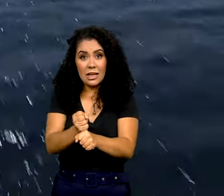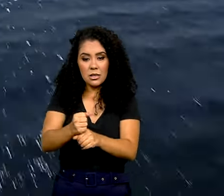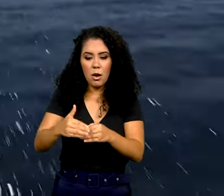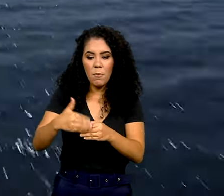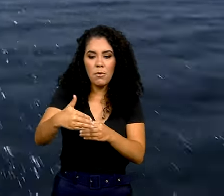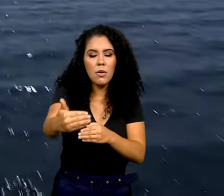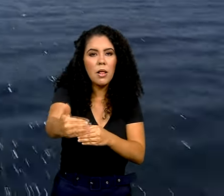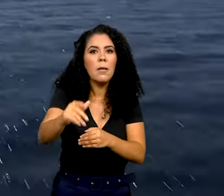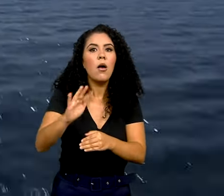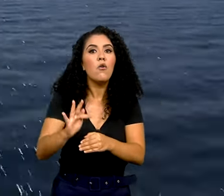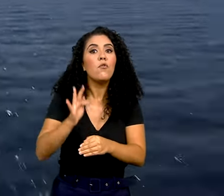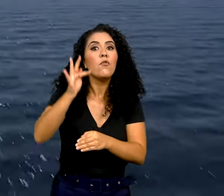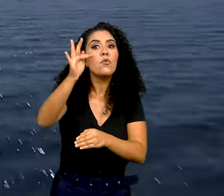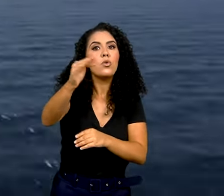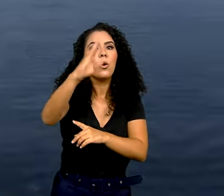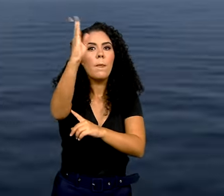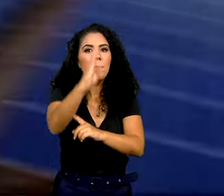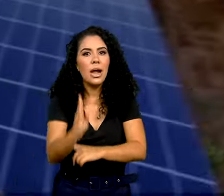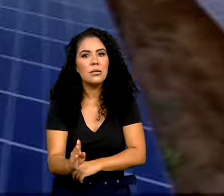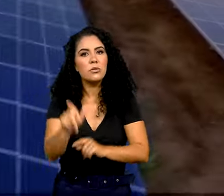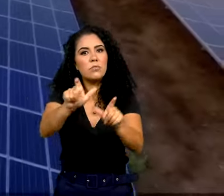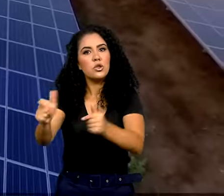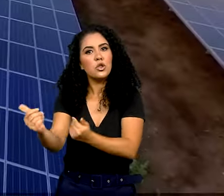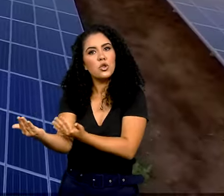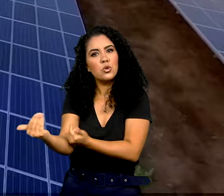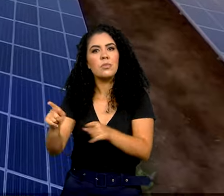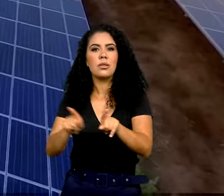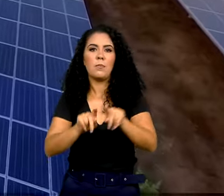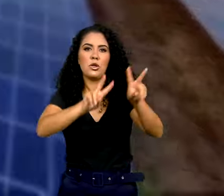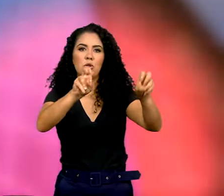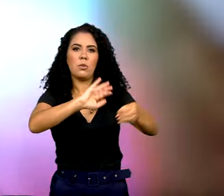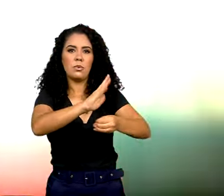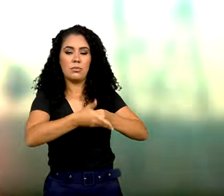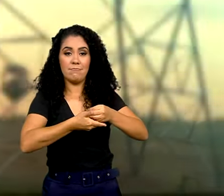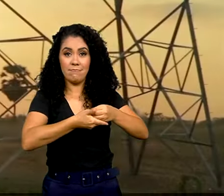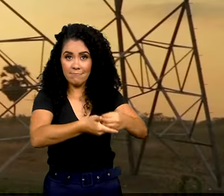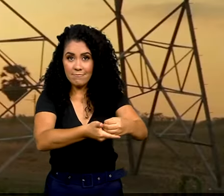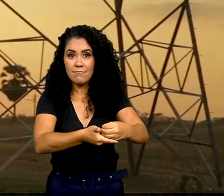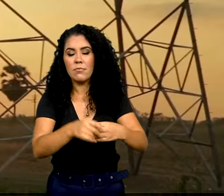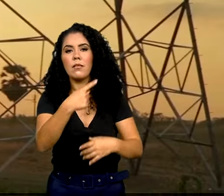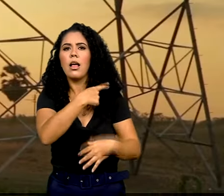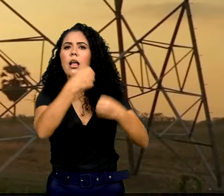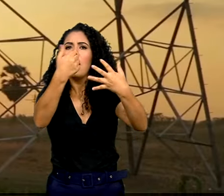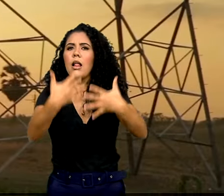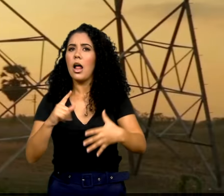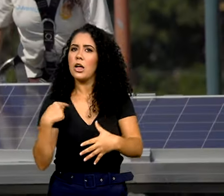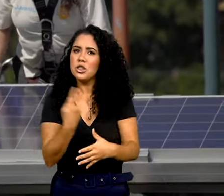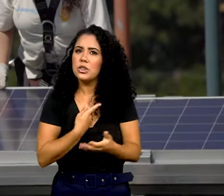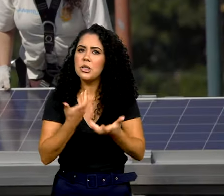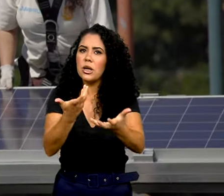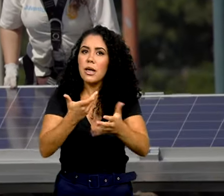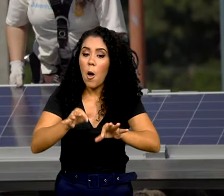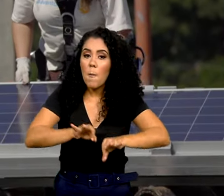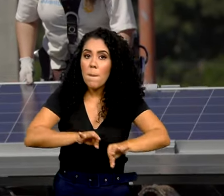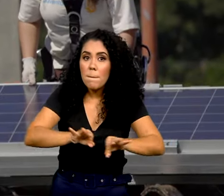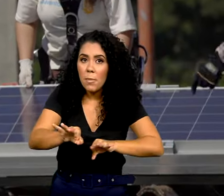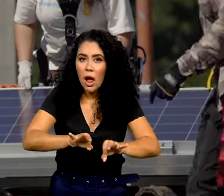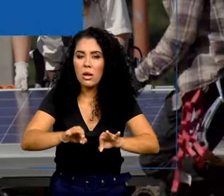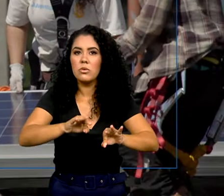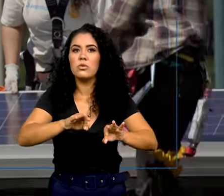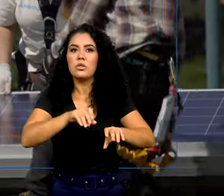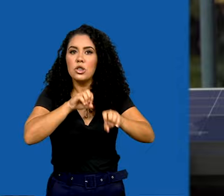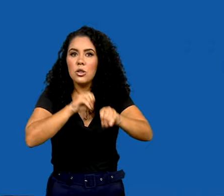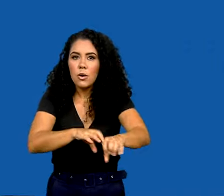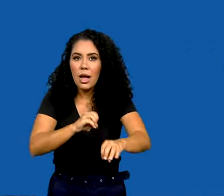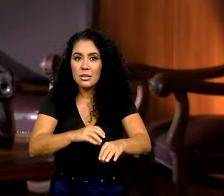que o nosso plano de educação, pelos próximos 10 anos, pense um Brasil que pense a sua juventude e a sua sustentabilidade. Nós